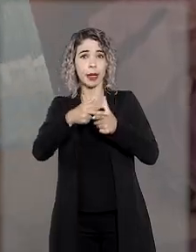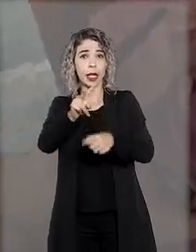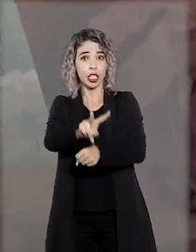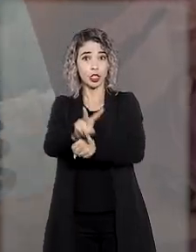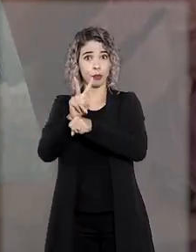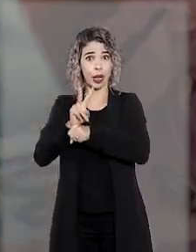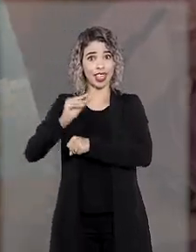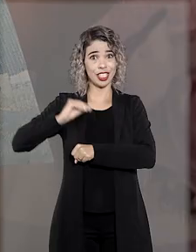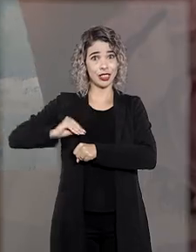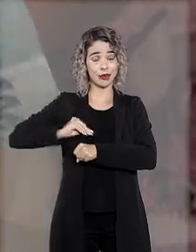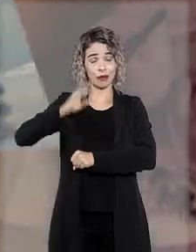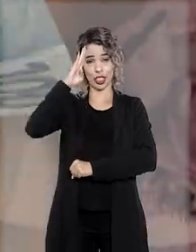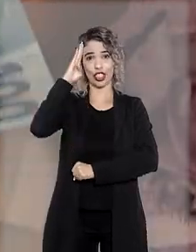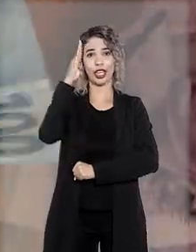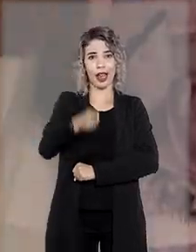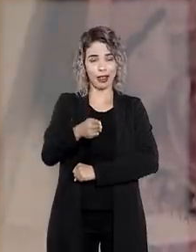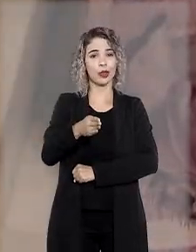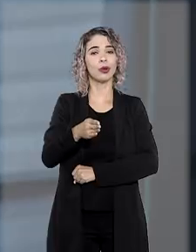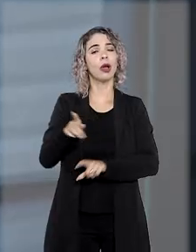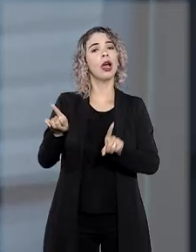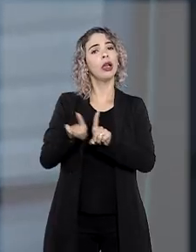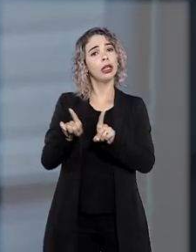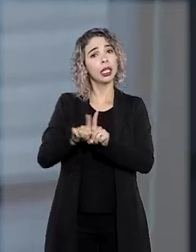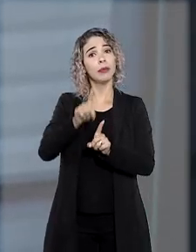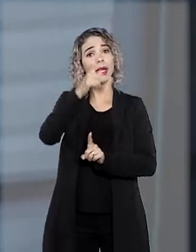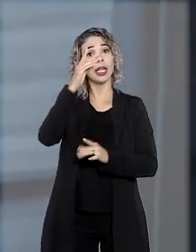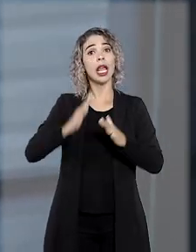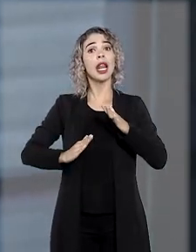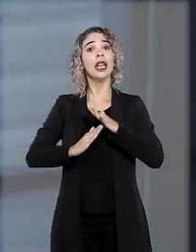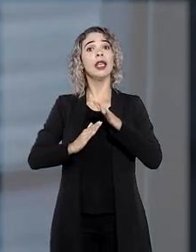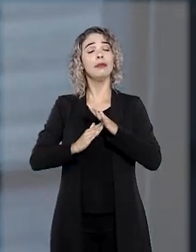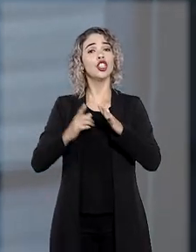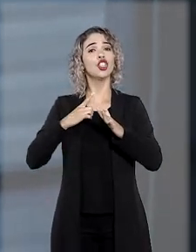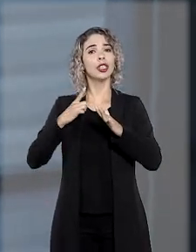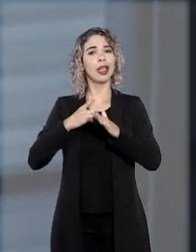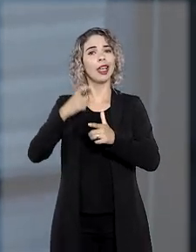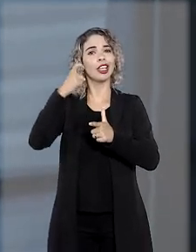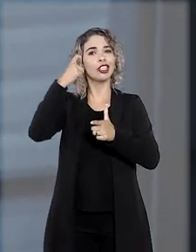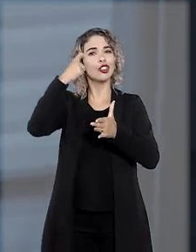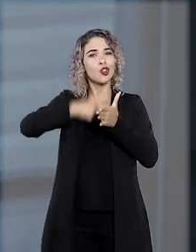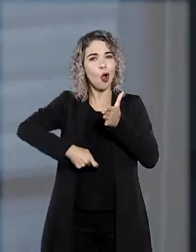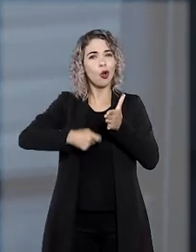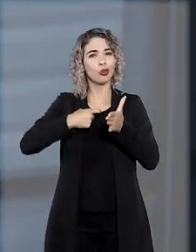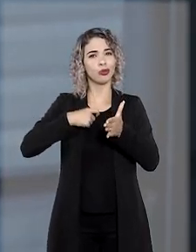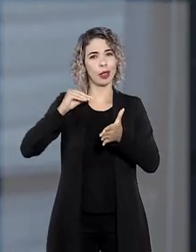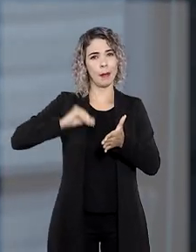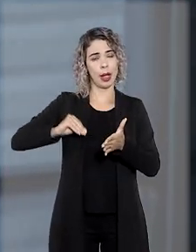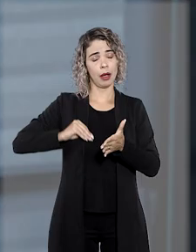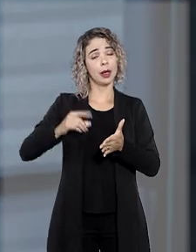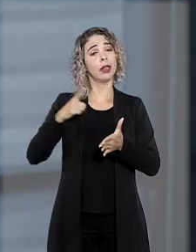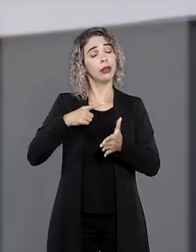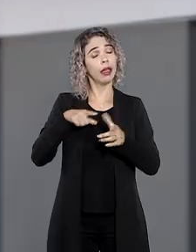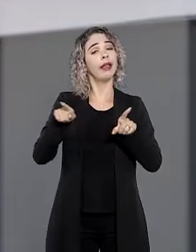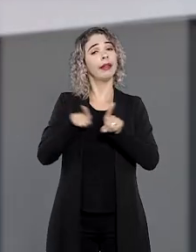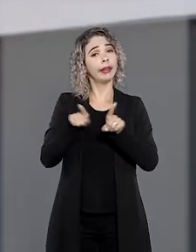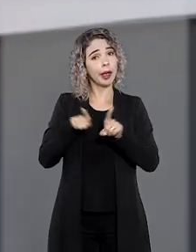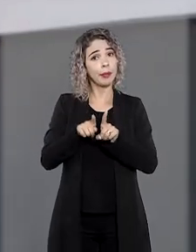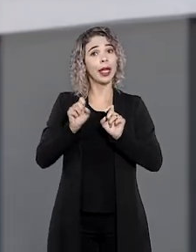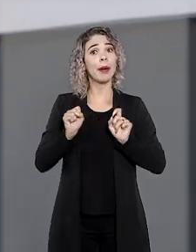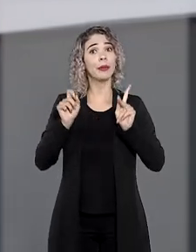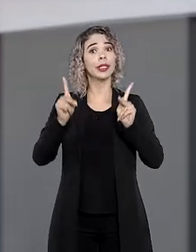prestações de empréstimo em folha de pagamento, inclusive em relação aos limites de desconto das prestações em folha, são